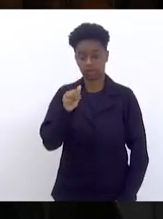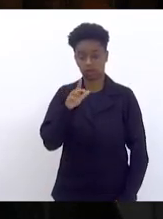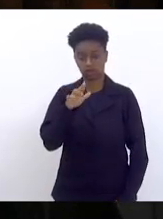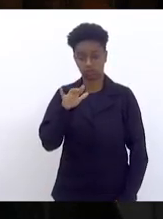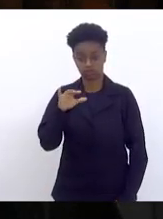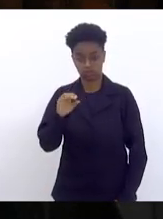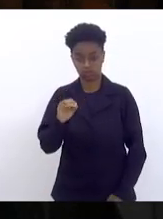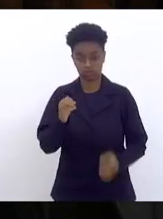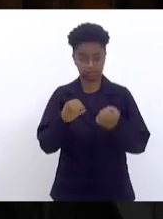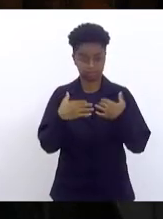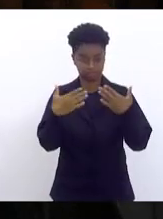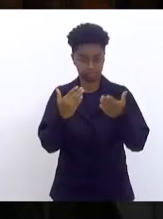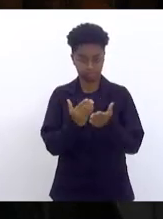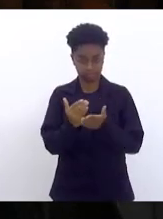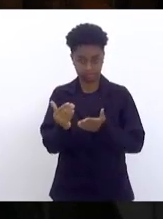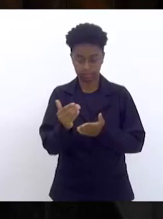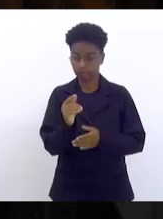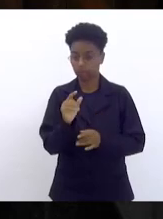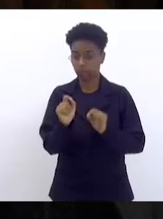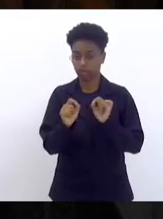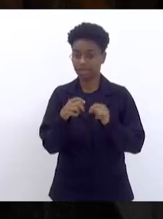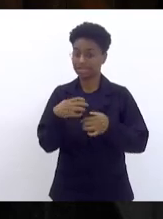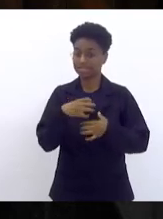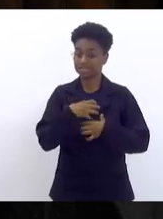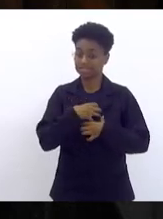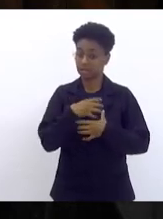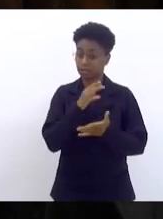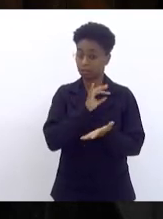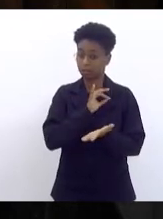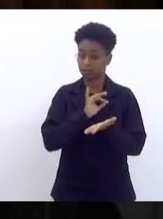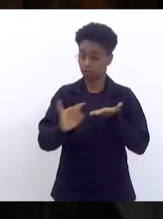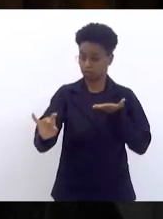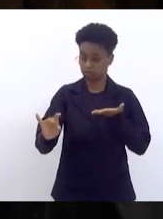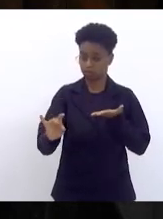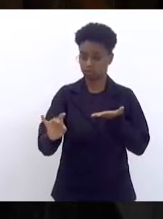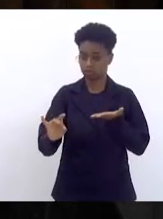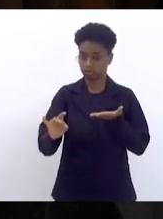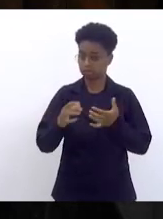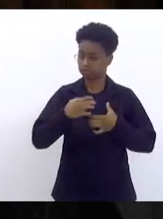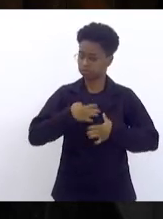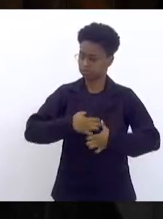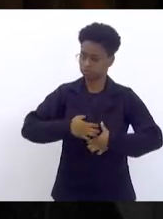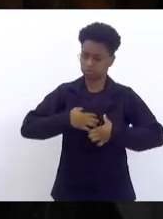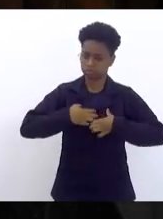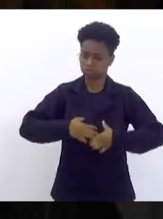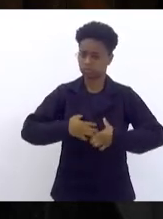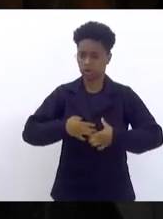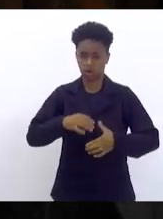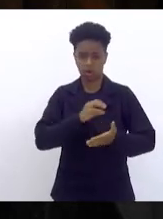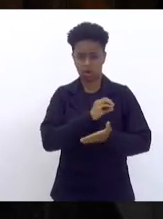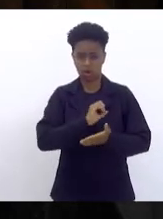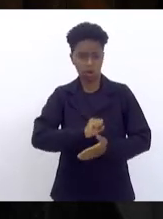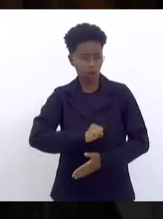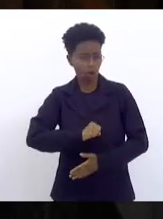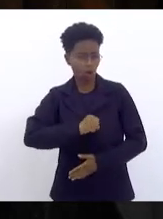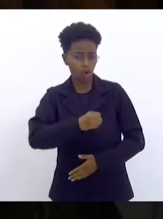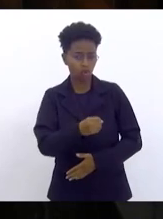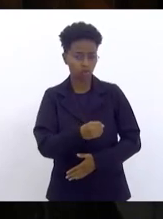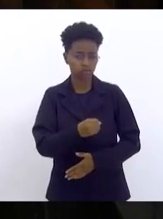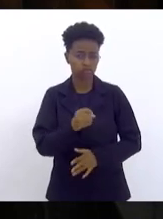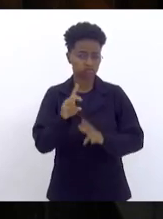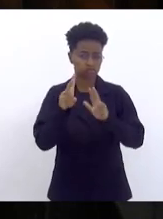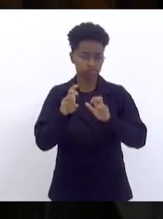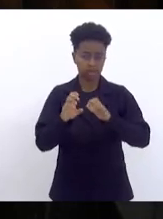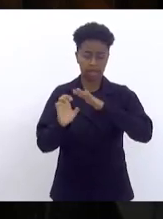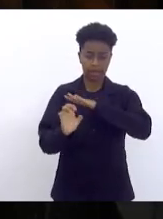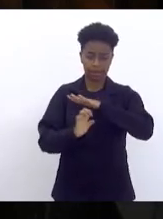é o sentimento de repúdio, de revolta com relação à empresa